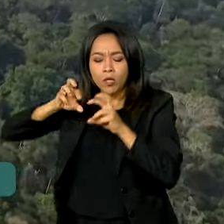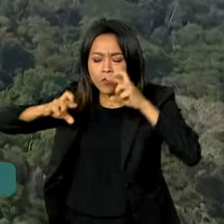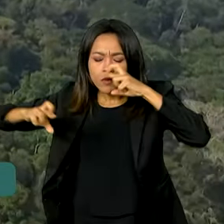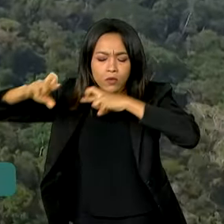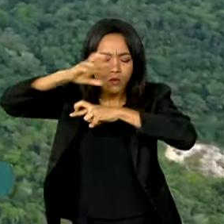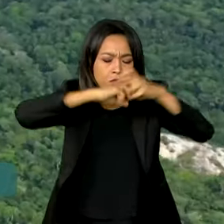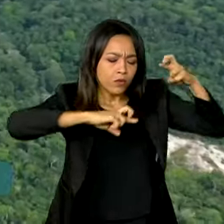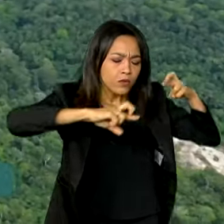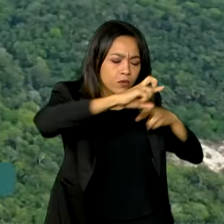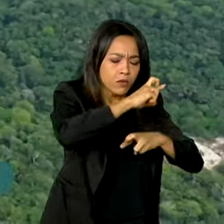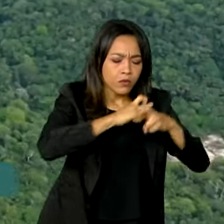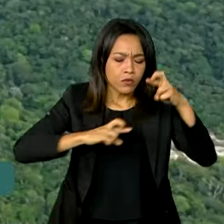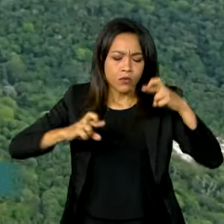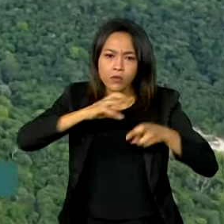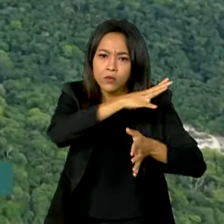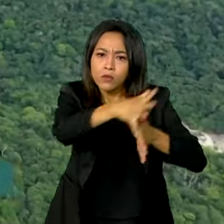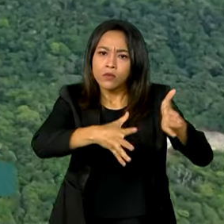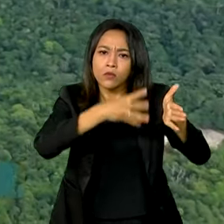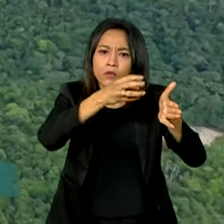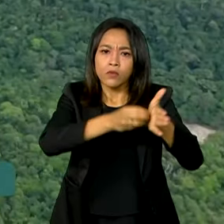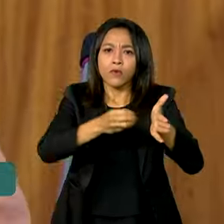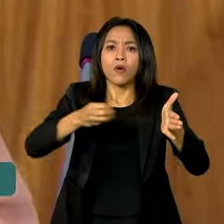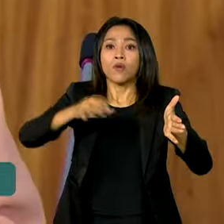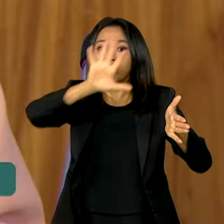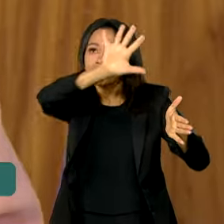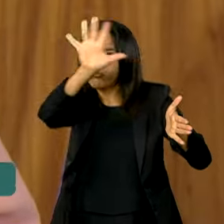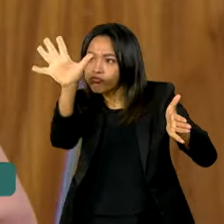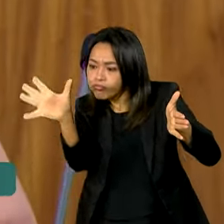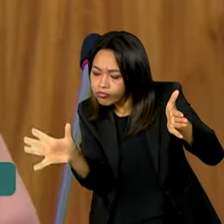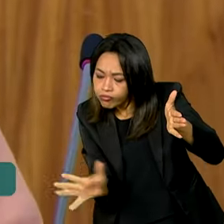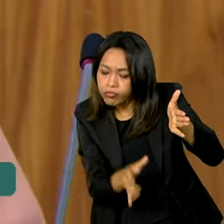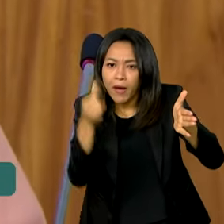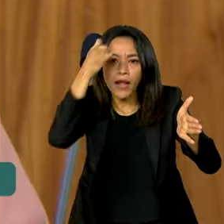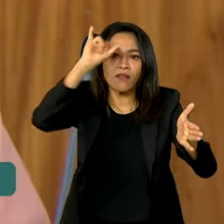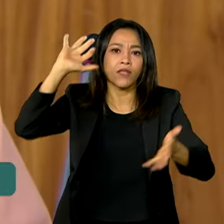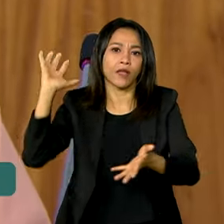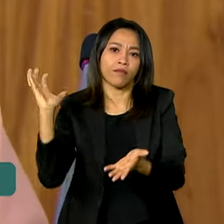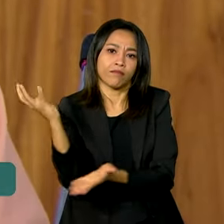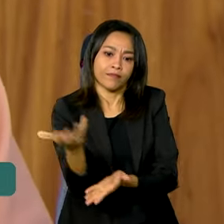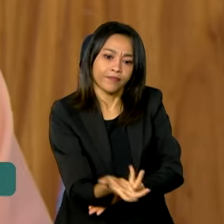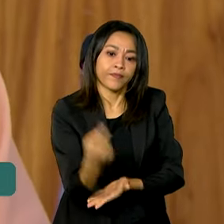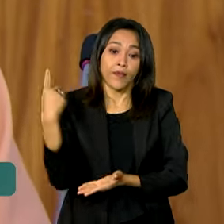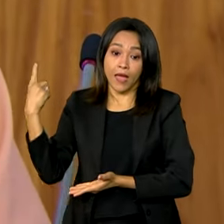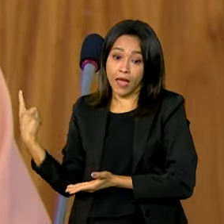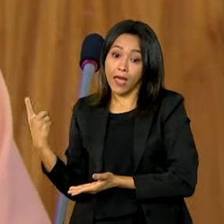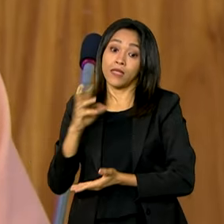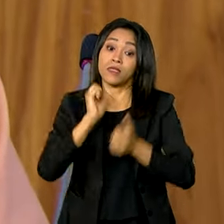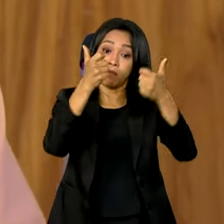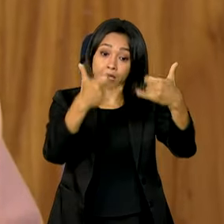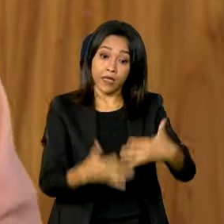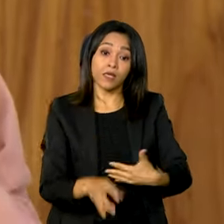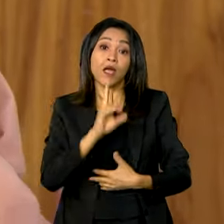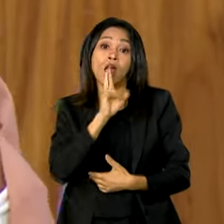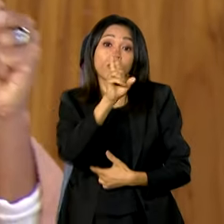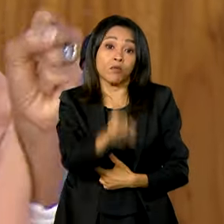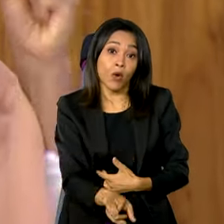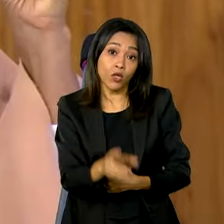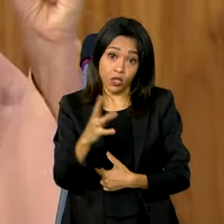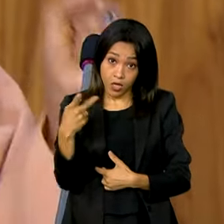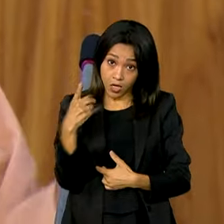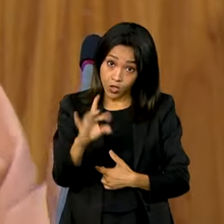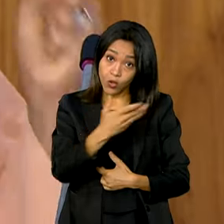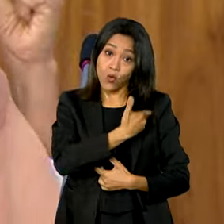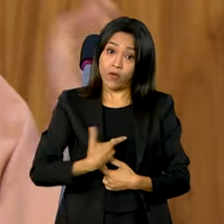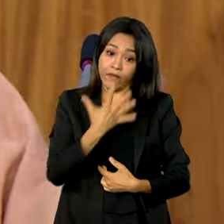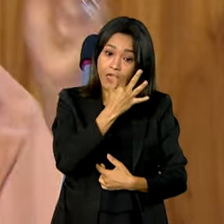desmatamento da Amazônia Legal por satélite. Os resultados aqui alcançados não são apenas do governo federal. É também